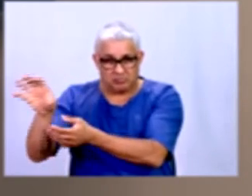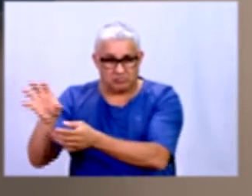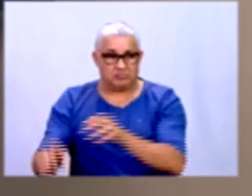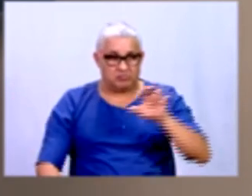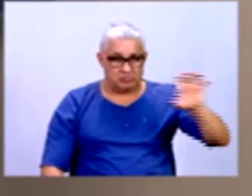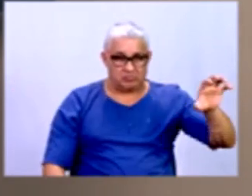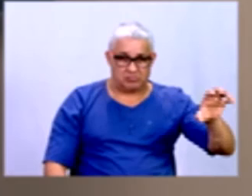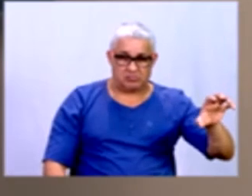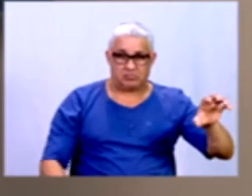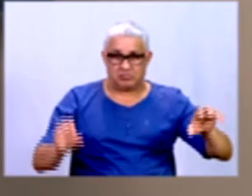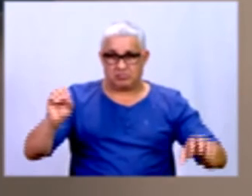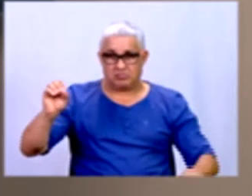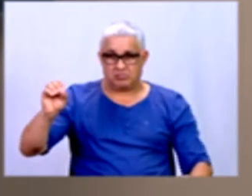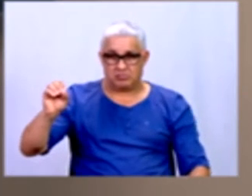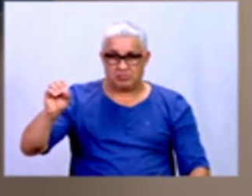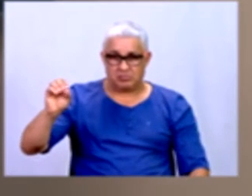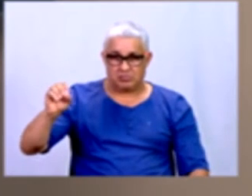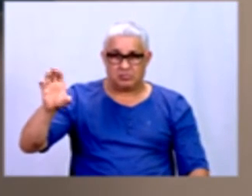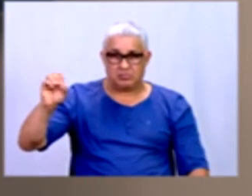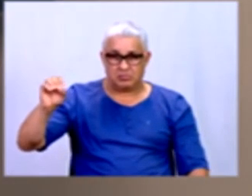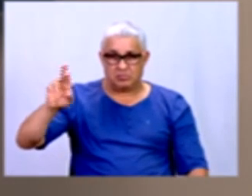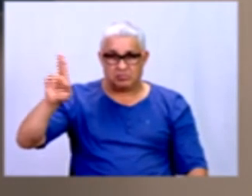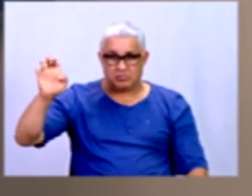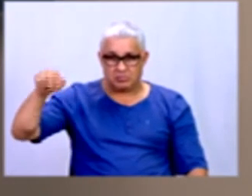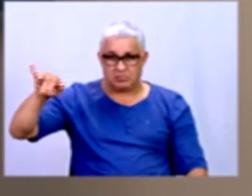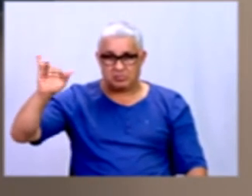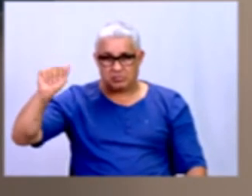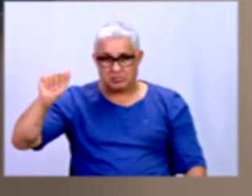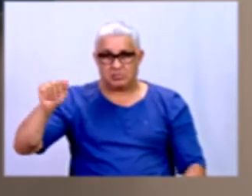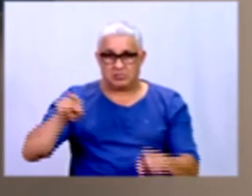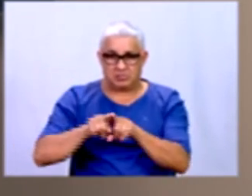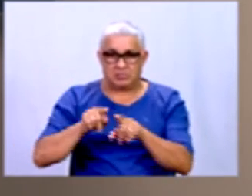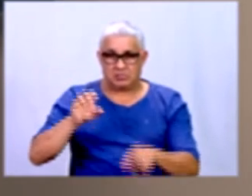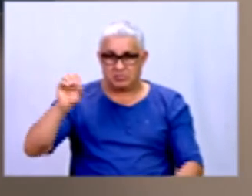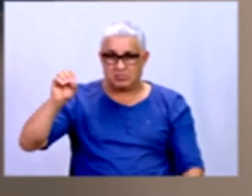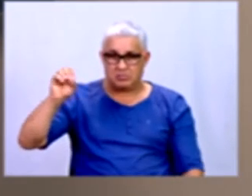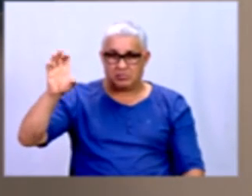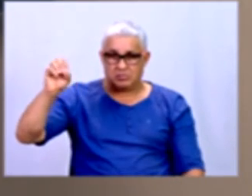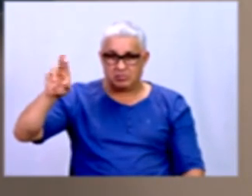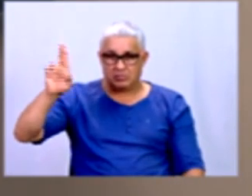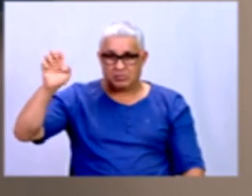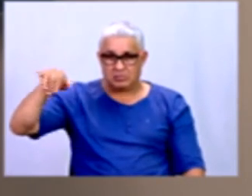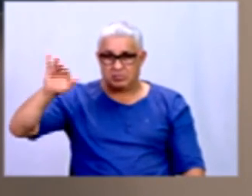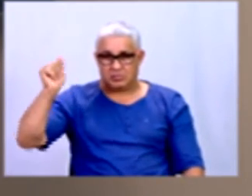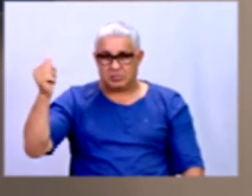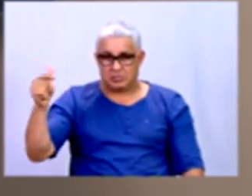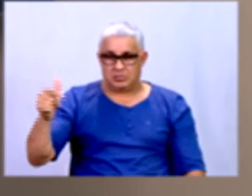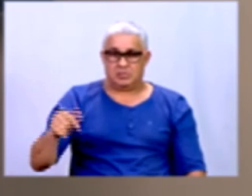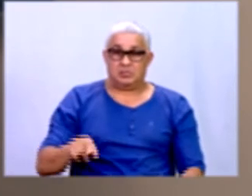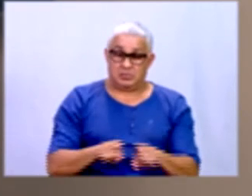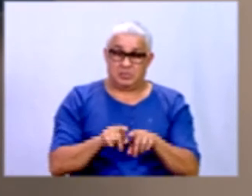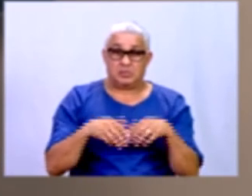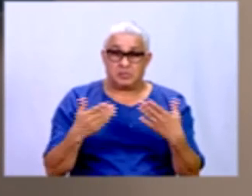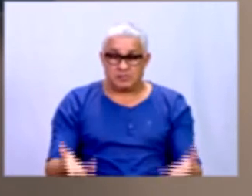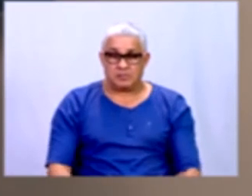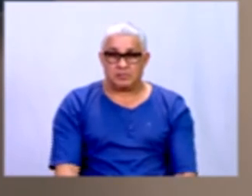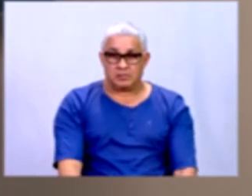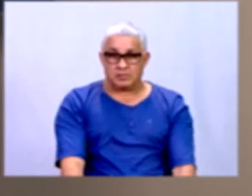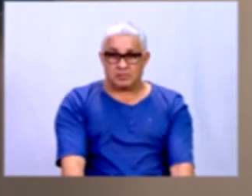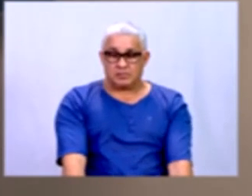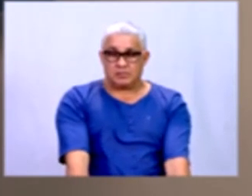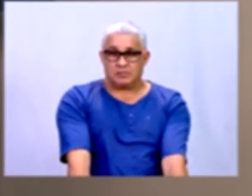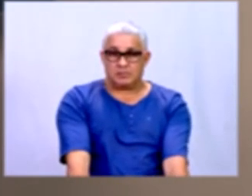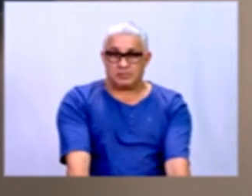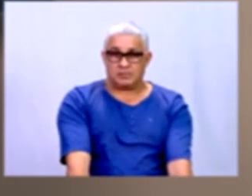uma ocorrência dentro da... uma não ocorrência dentro das ocorrências. Então, pessoal, essas